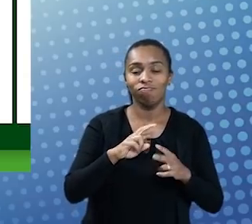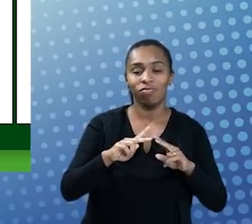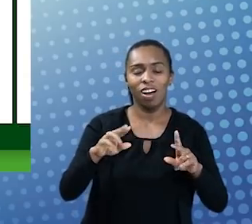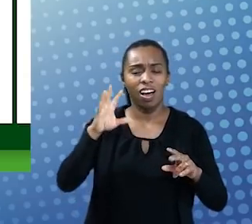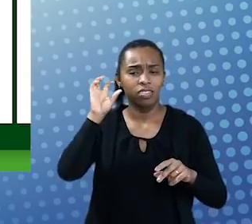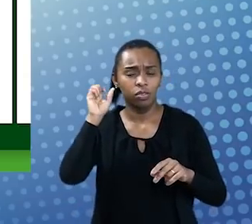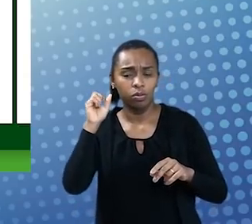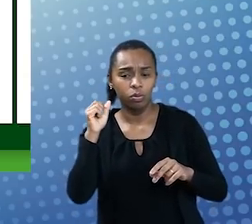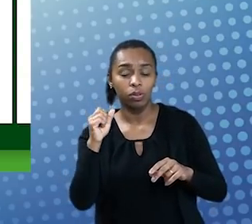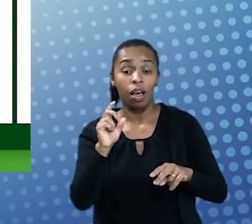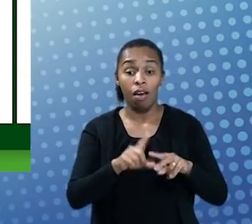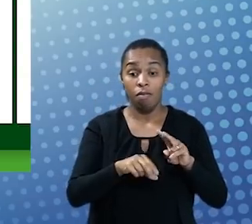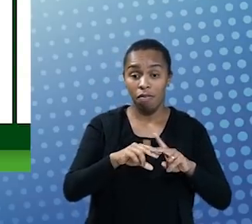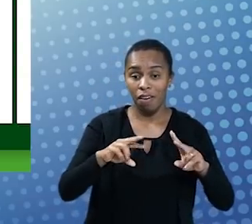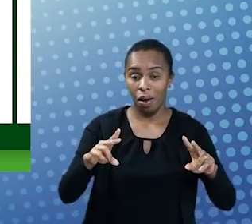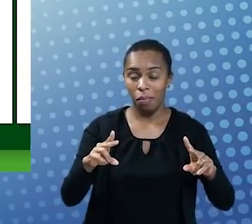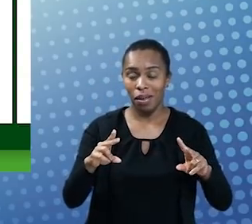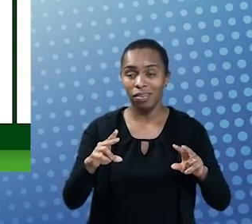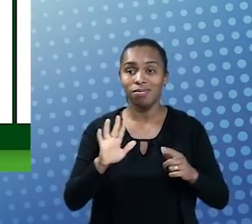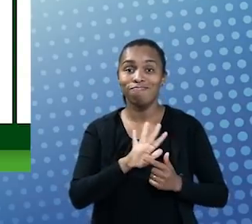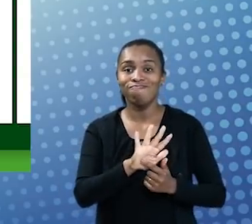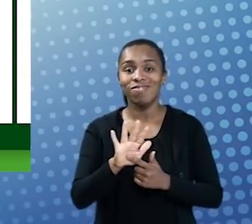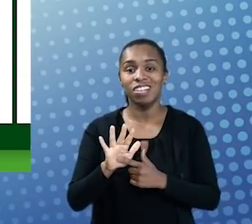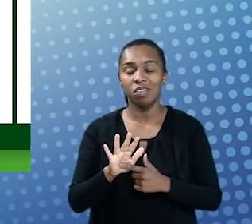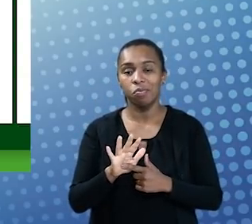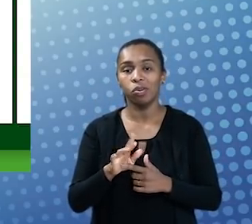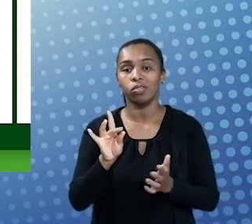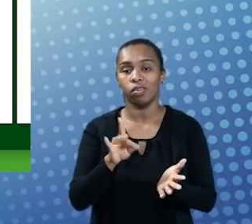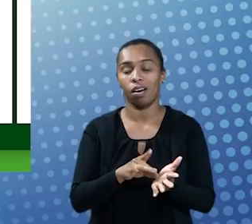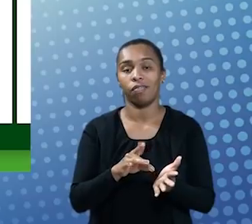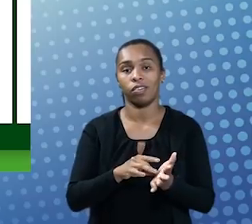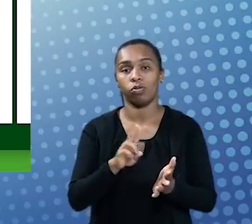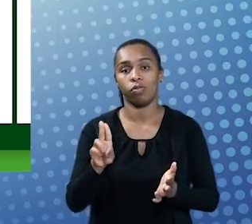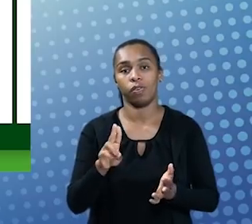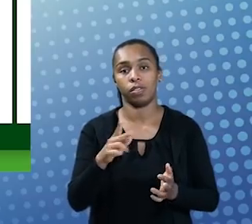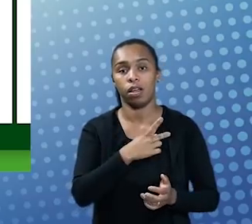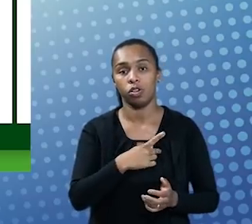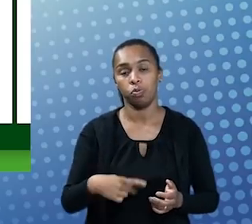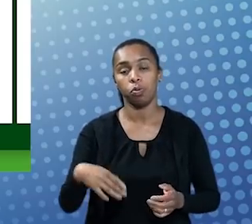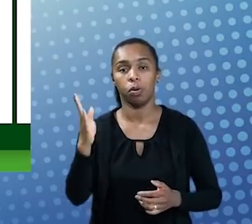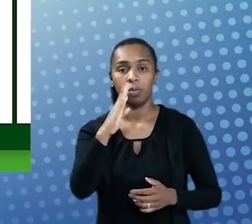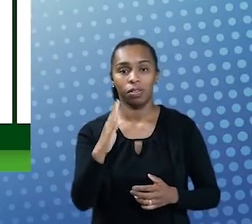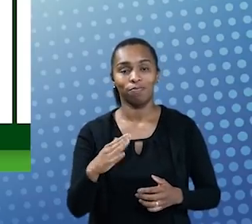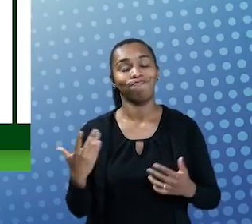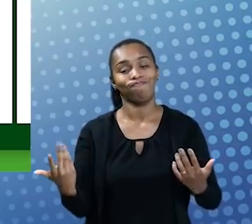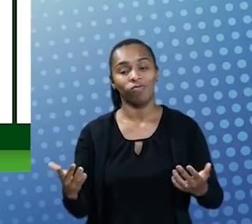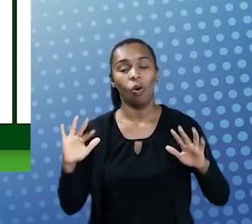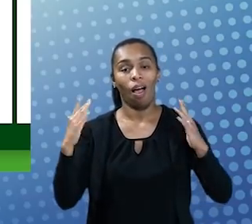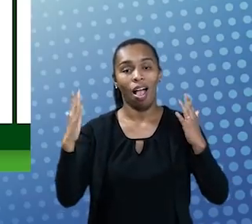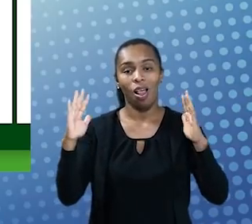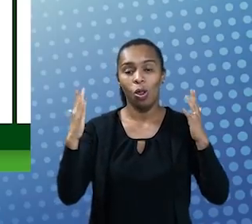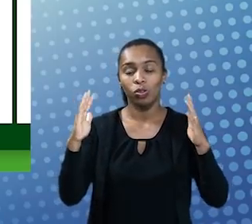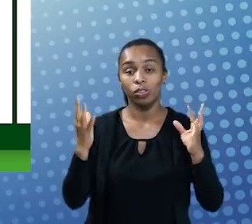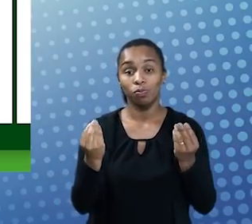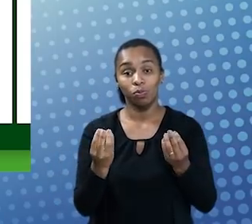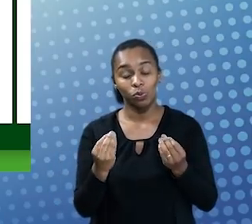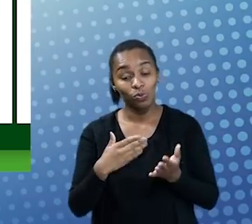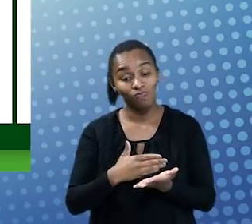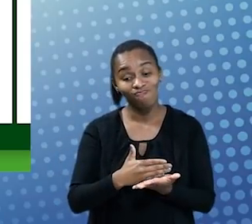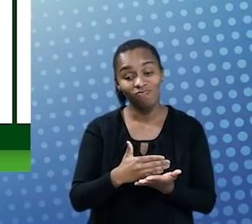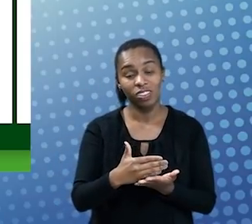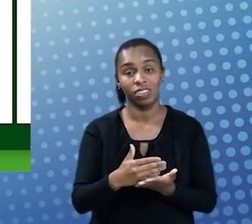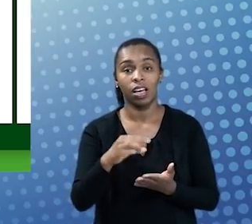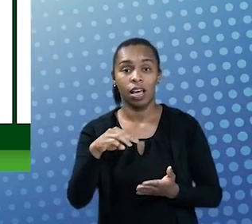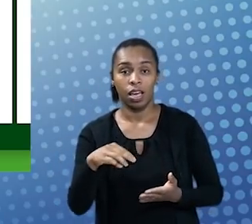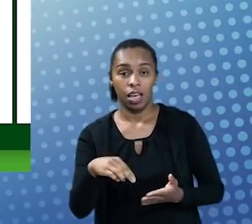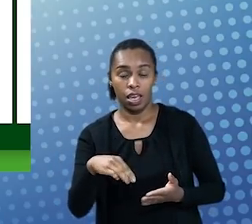escutas, ferramentas que se adequam à realidade das universidades públicas brasileiras. Então, gente elogia muito essa iniciativa